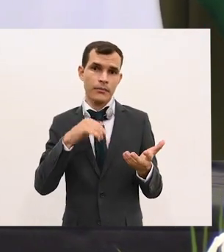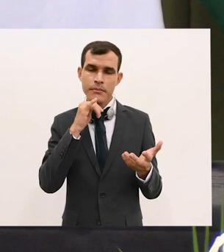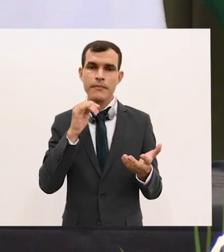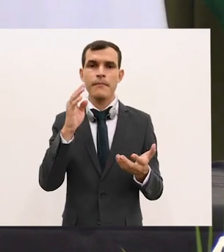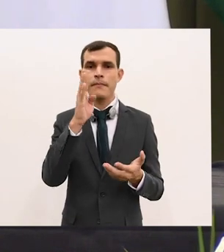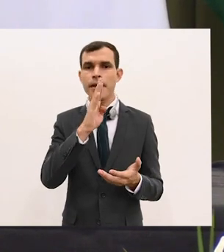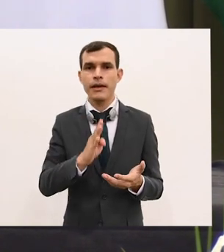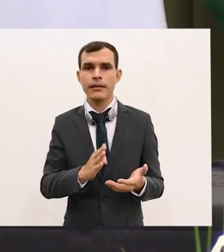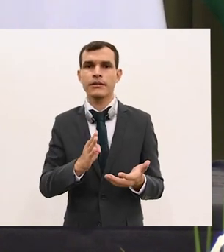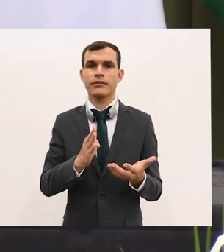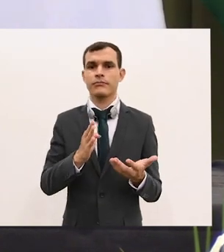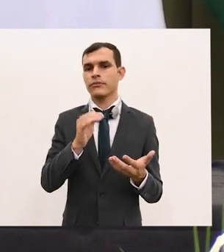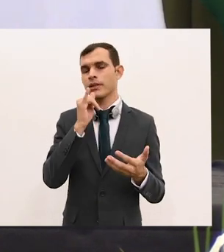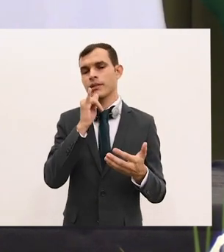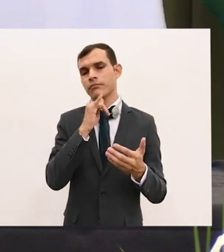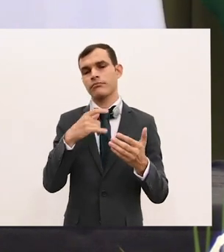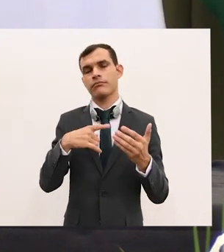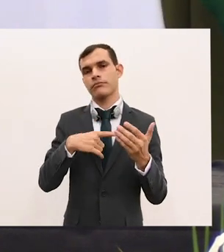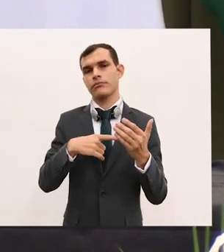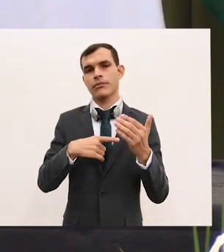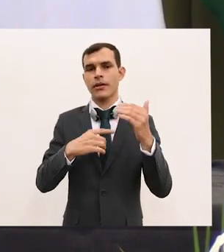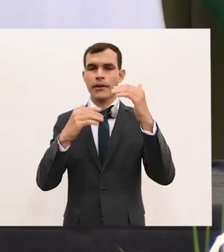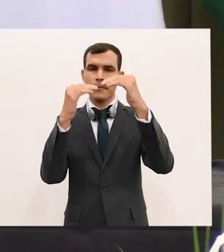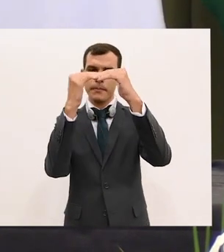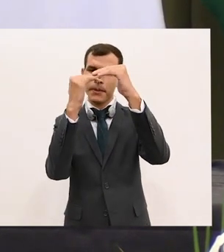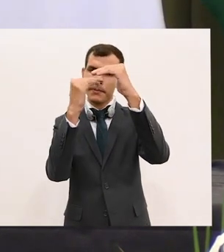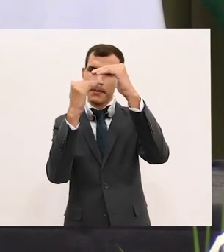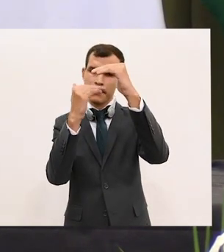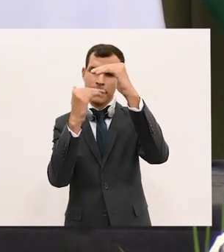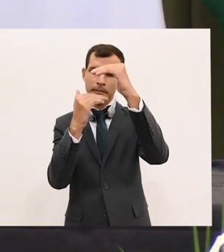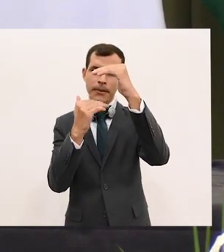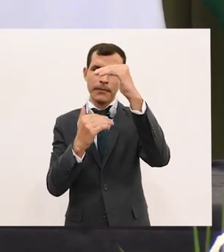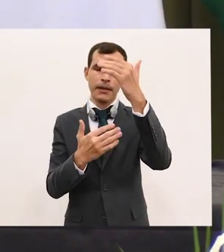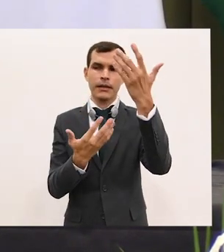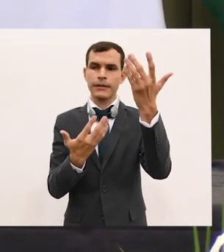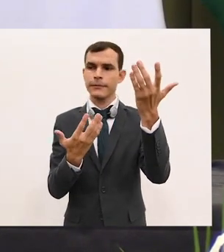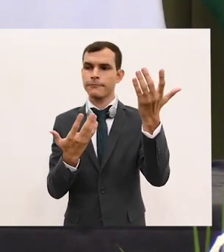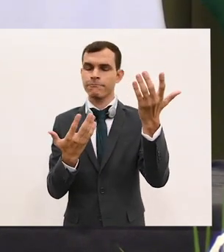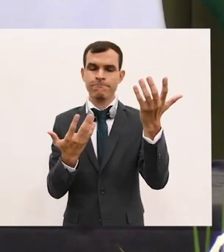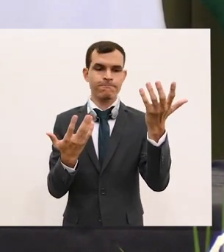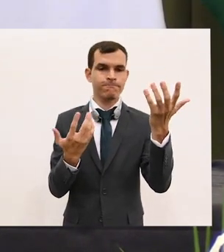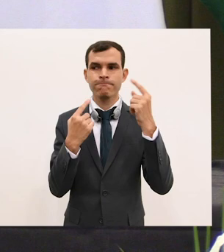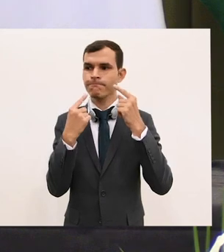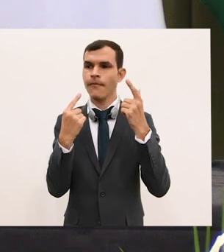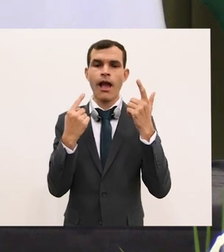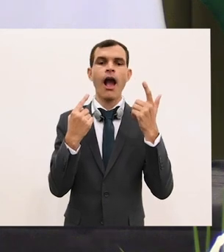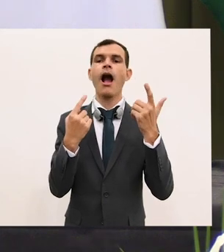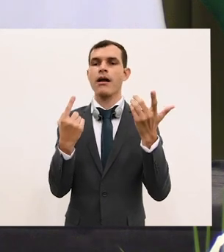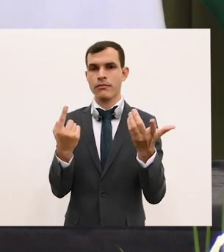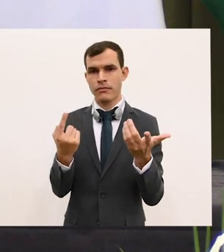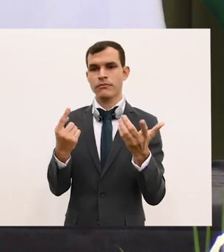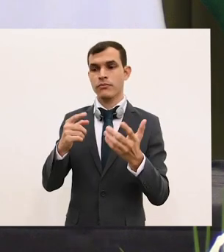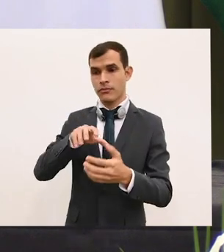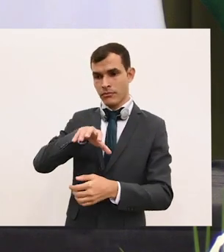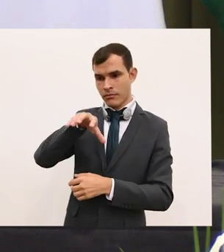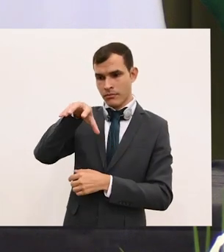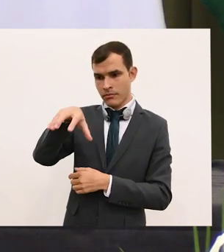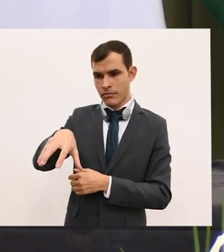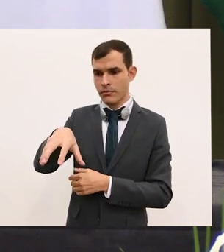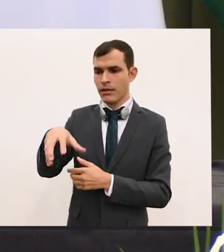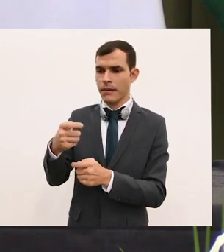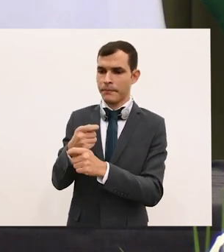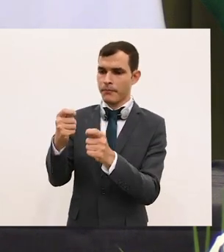posição em nenhum painel, apelam ao órgão, sabendo que o órgão está, nesse momento, sem condições de se reunir,